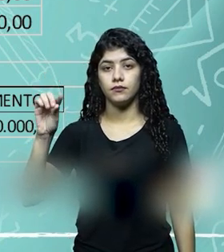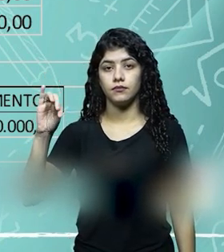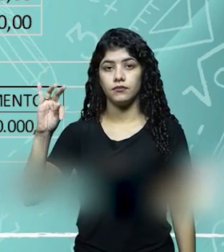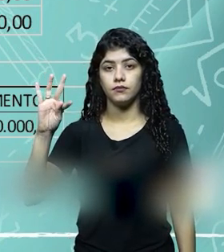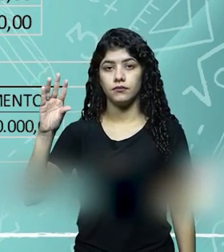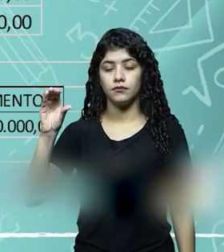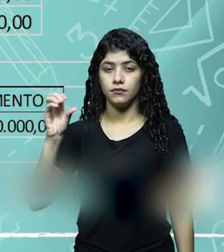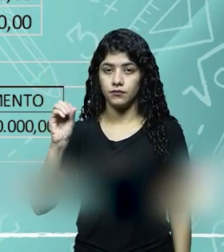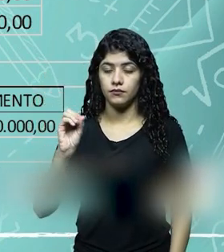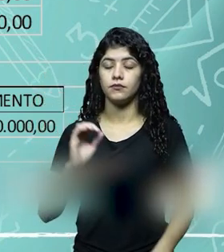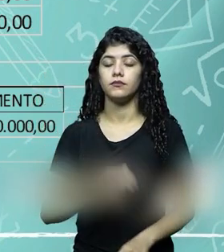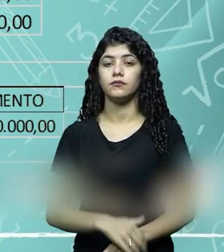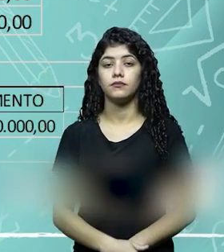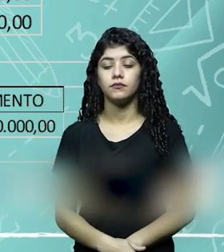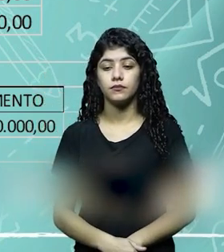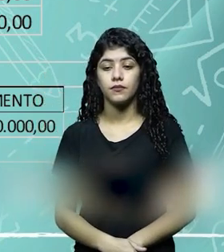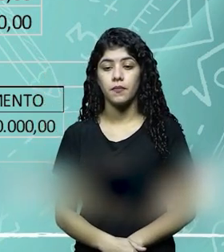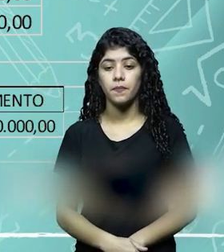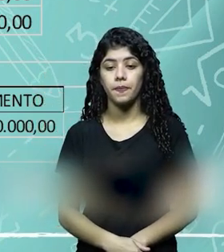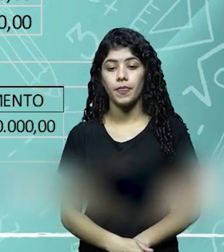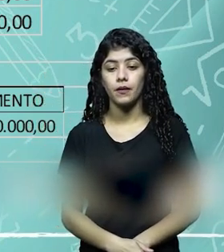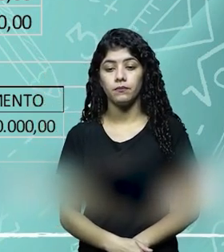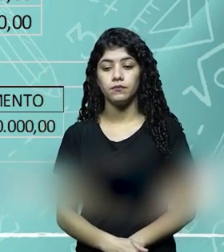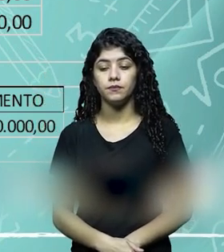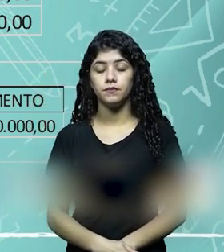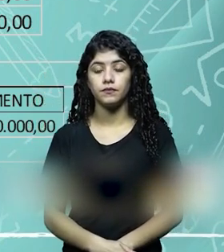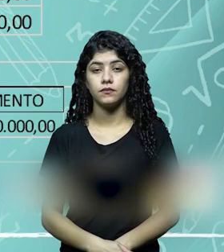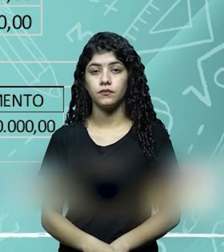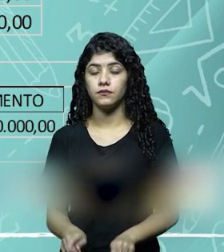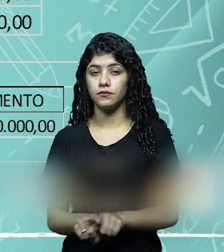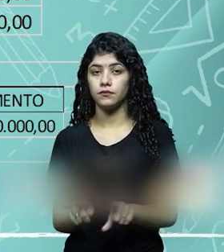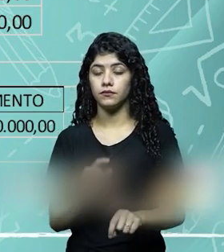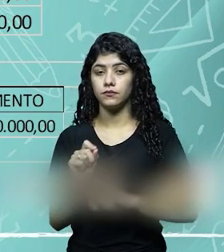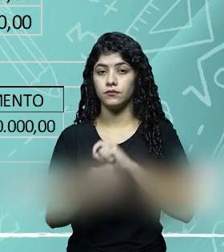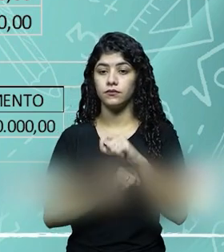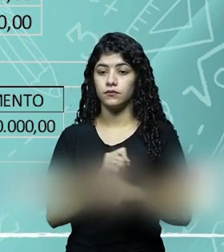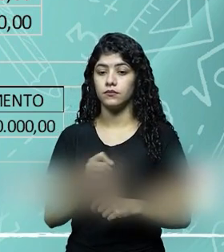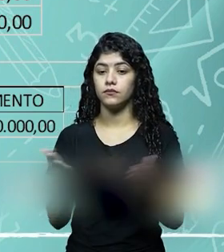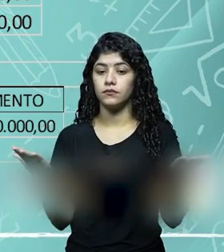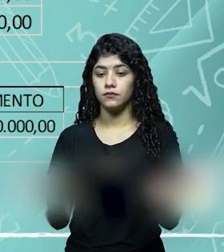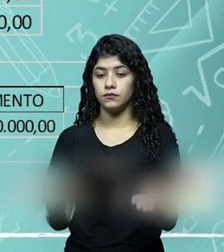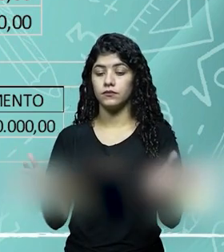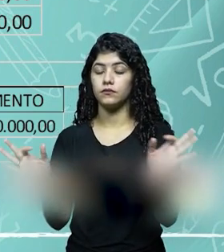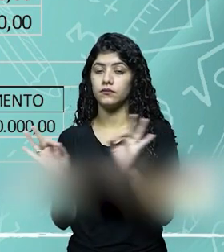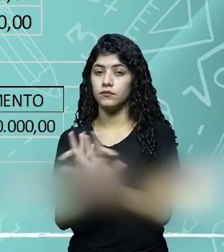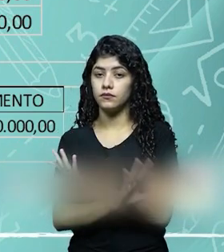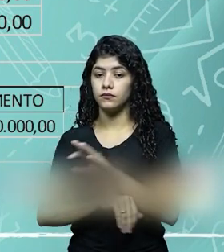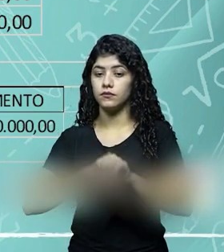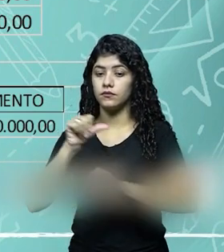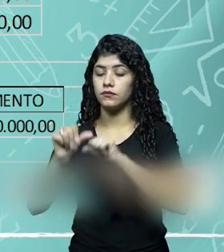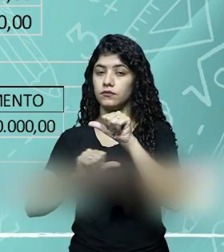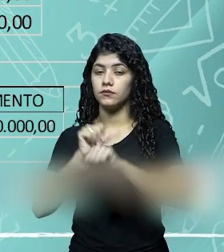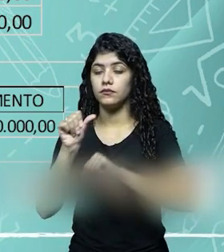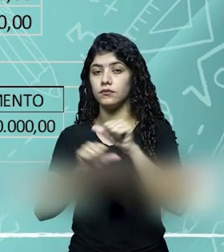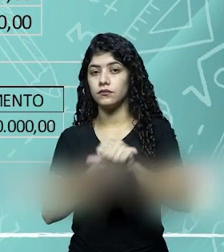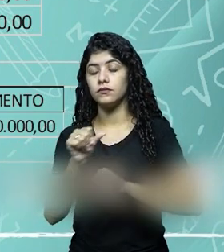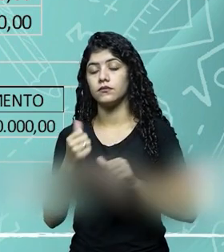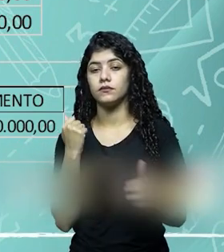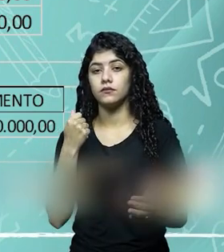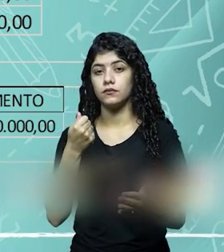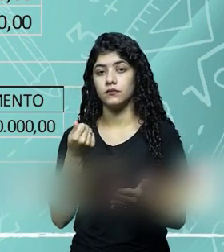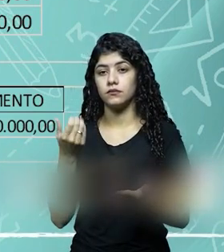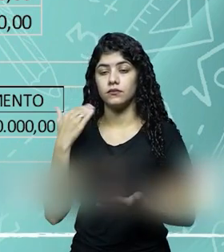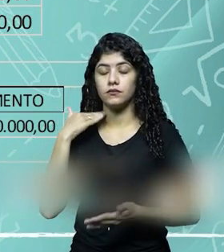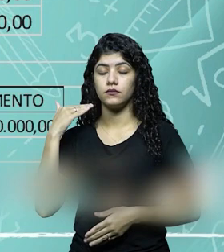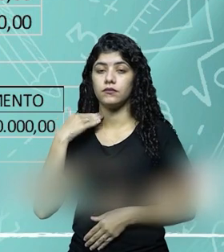agora, 30 mil referente à perda da safra. E, consequentemente, atualizando o saldo final do meu estoque,